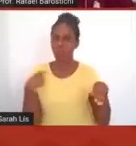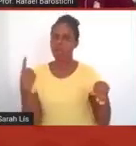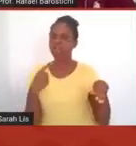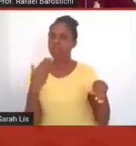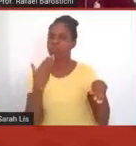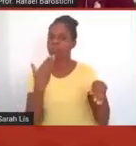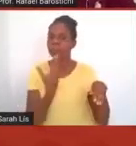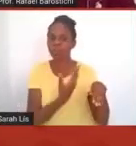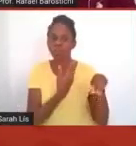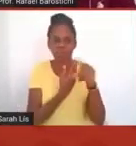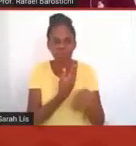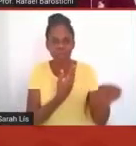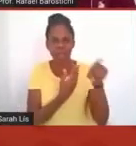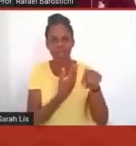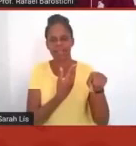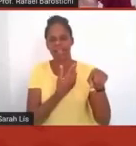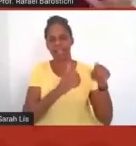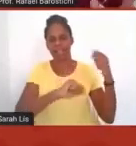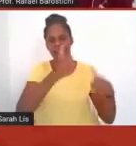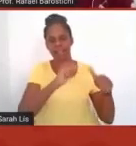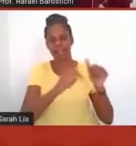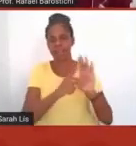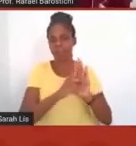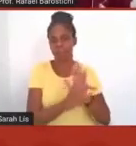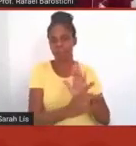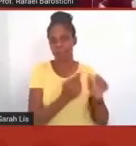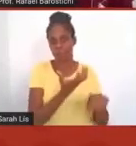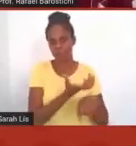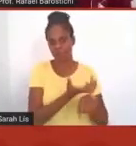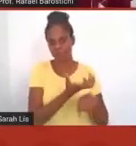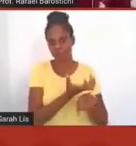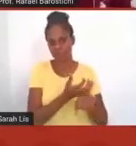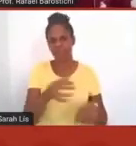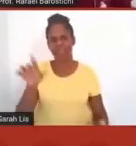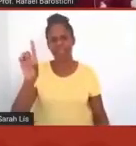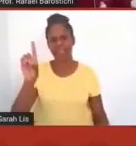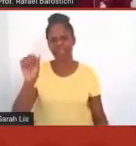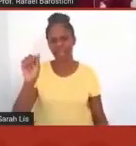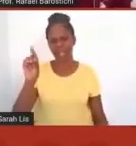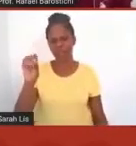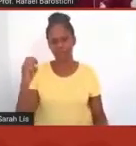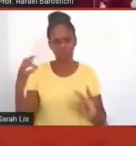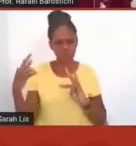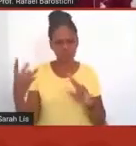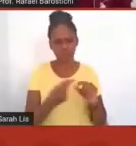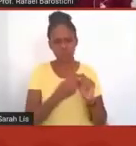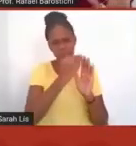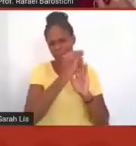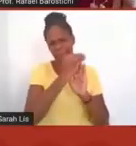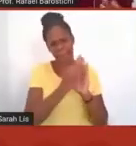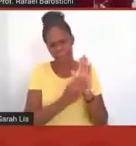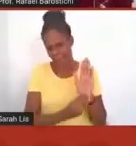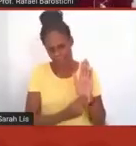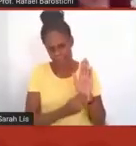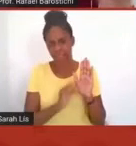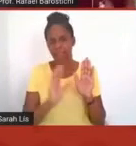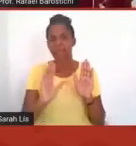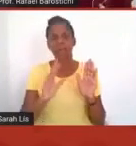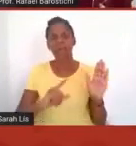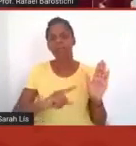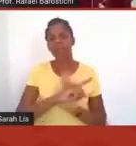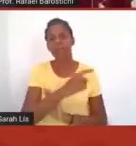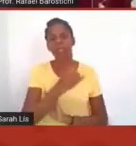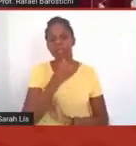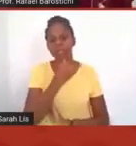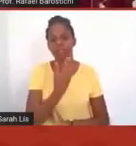avaliação da disciplina e não vou colocar aqui todos os dados, mas a gente perguntou para eles,